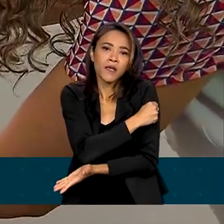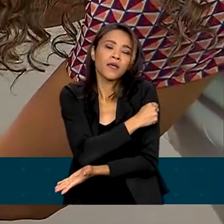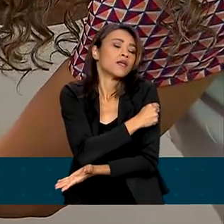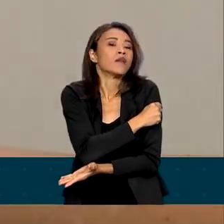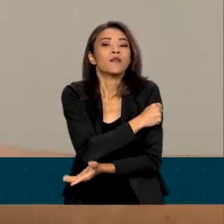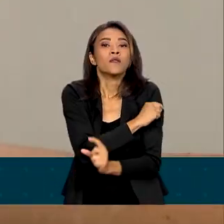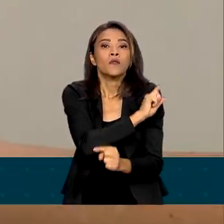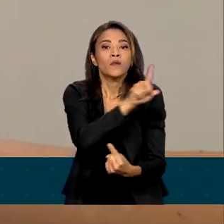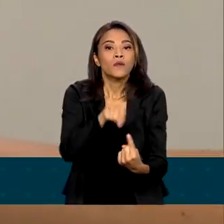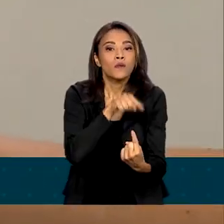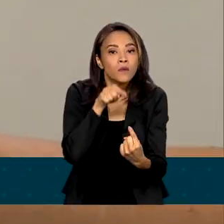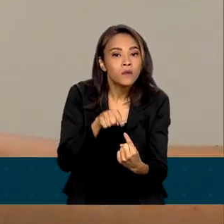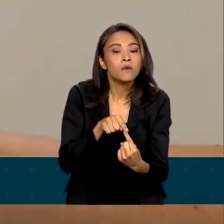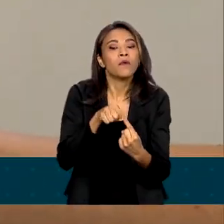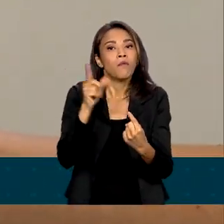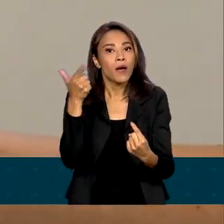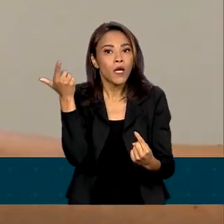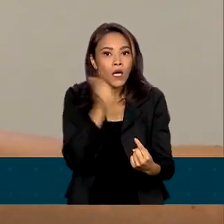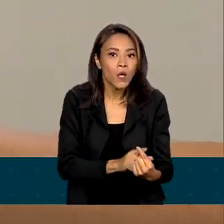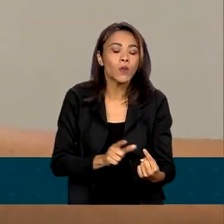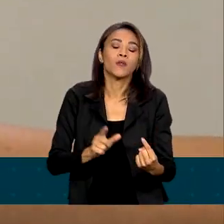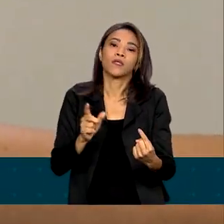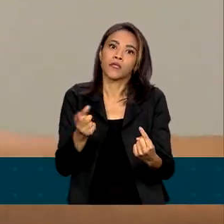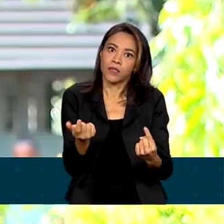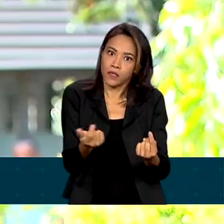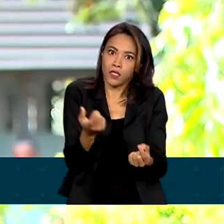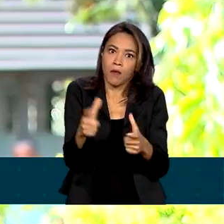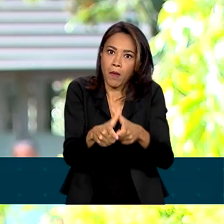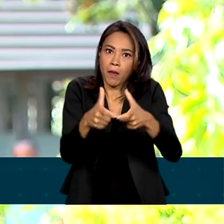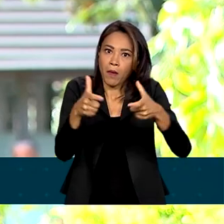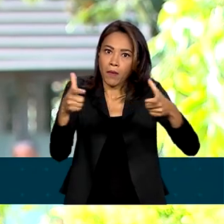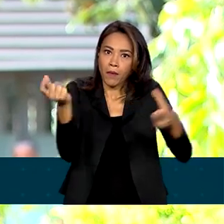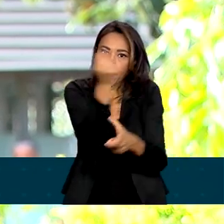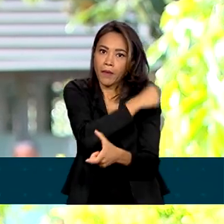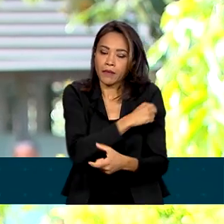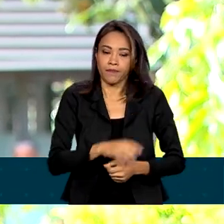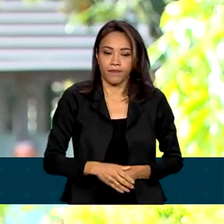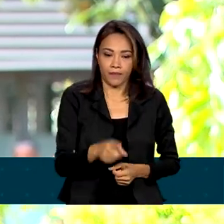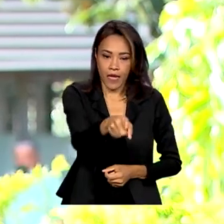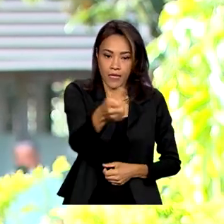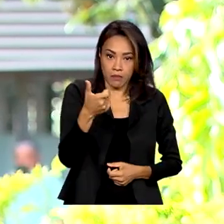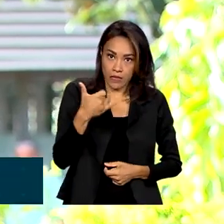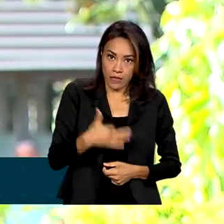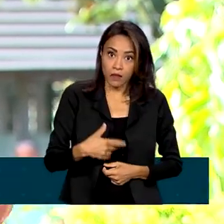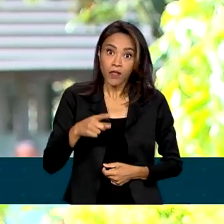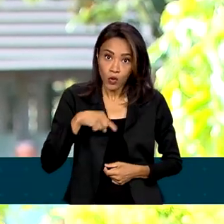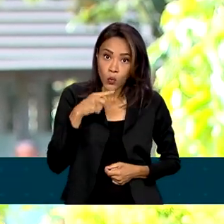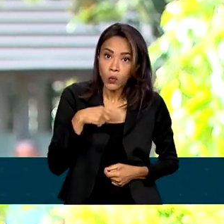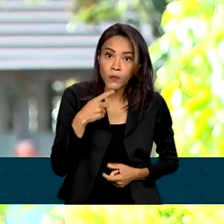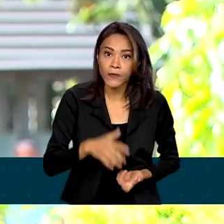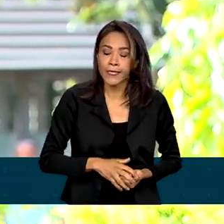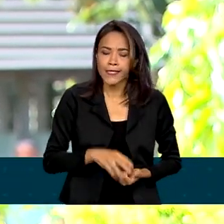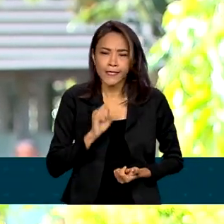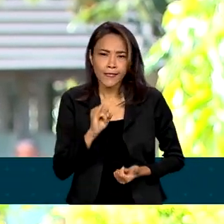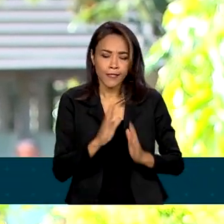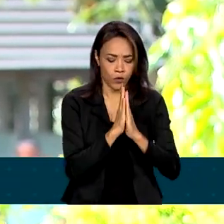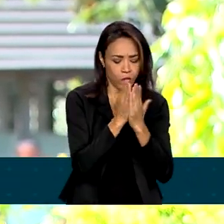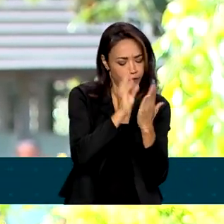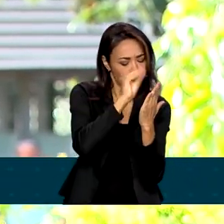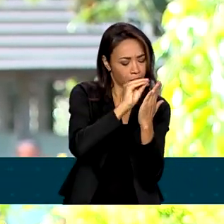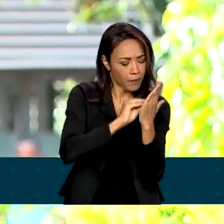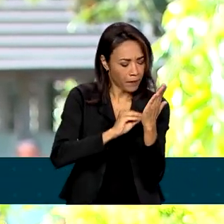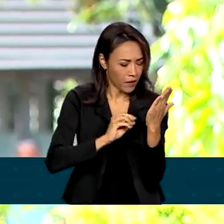os índices altos de imunização no país. Se tem dúvida se a criança está ou não com o esquema em dia,